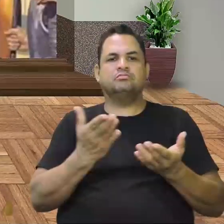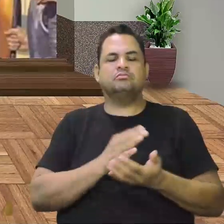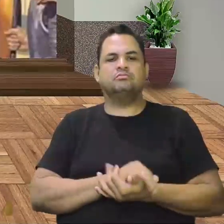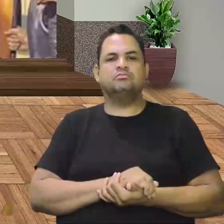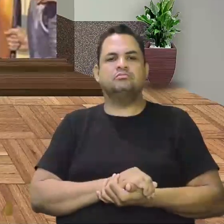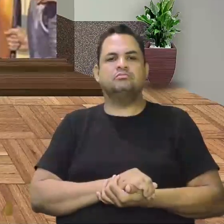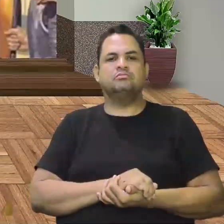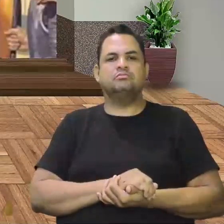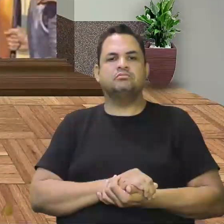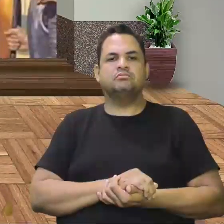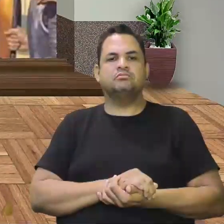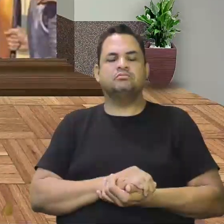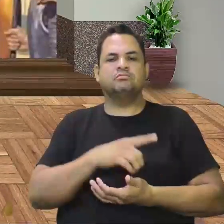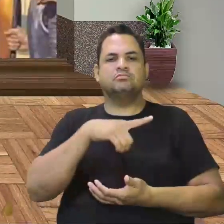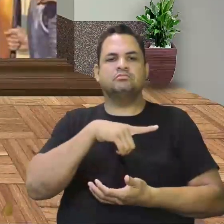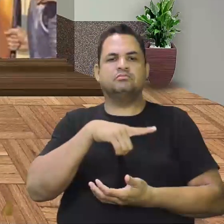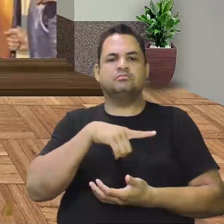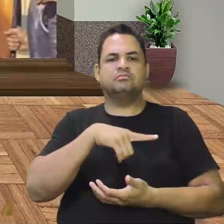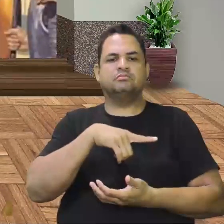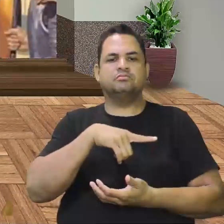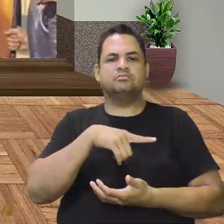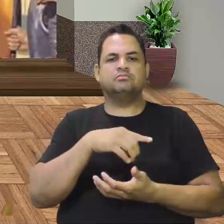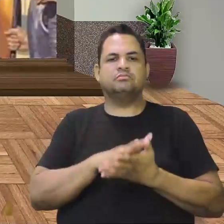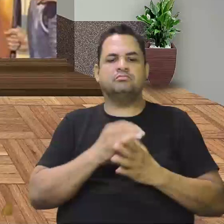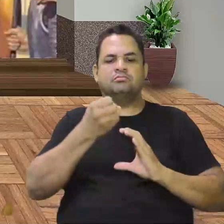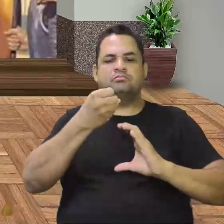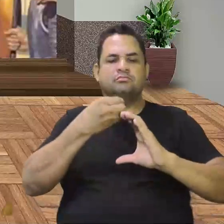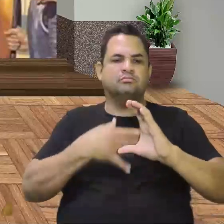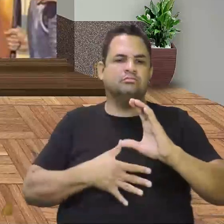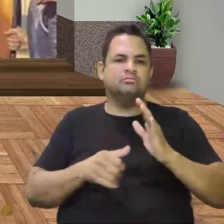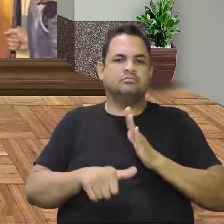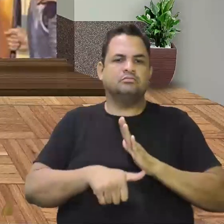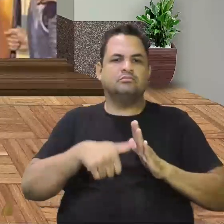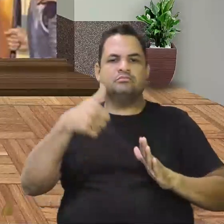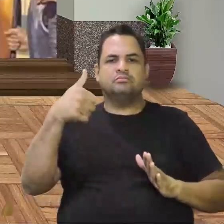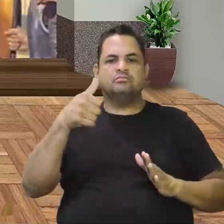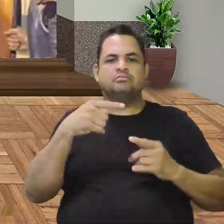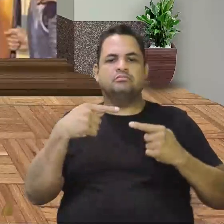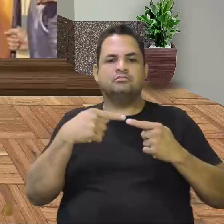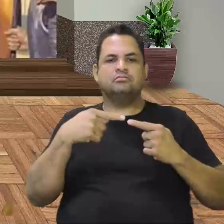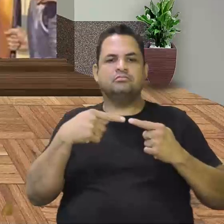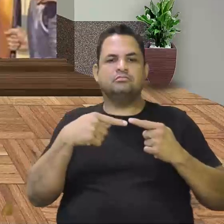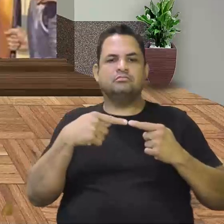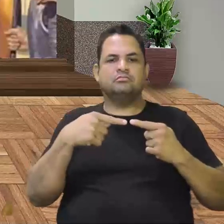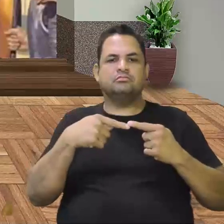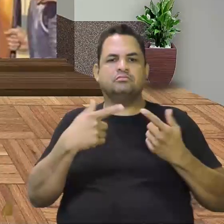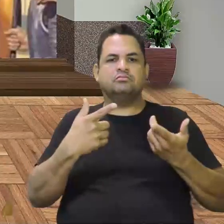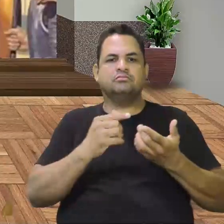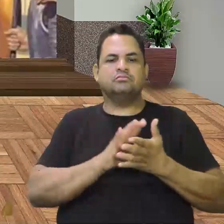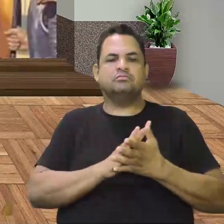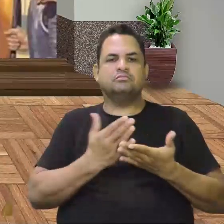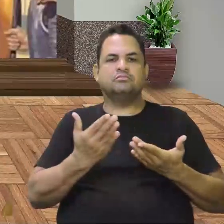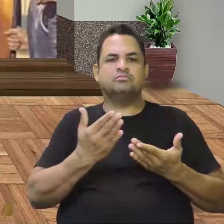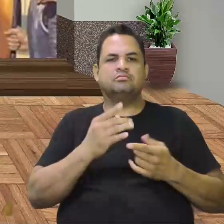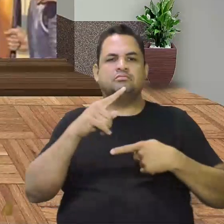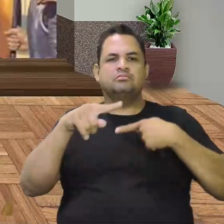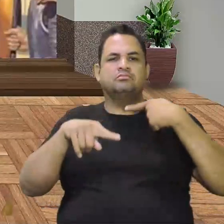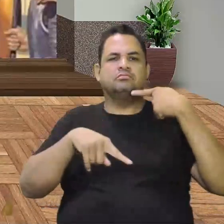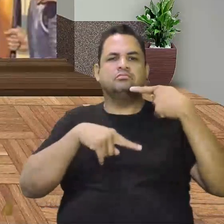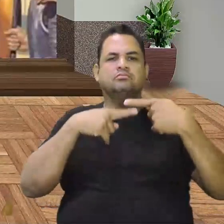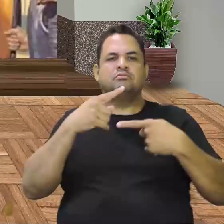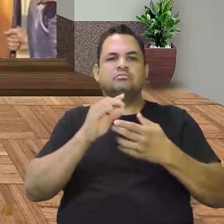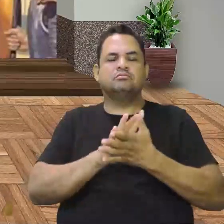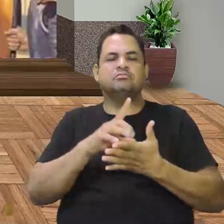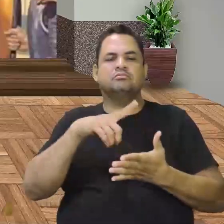está tendo uma determinada característica. Primeiramente, tivemos o contato. E esse contato, depois, houve a